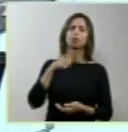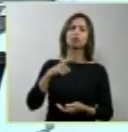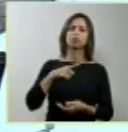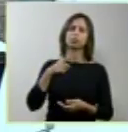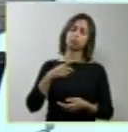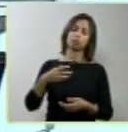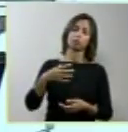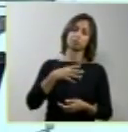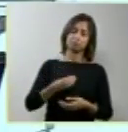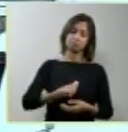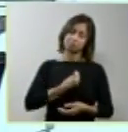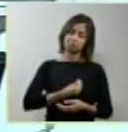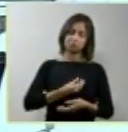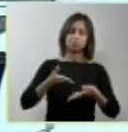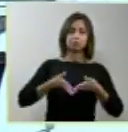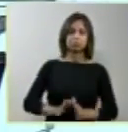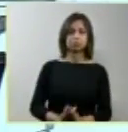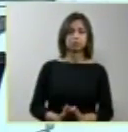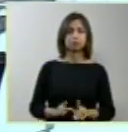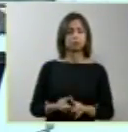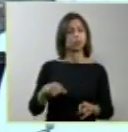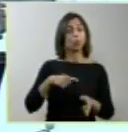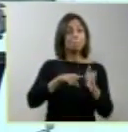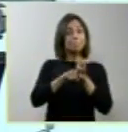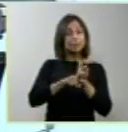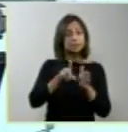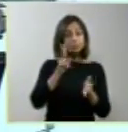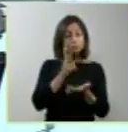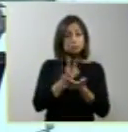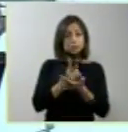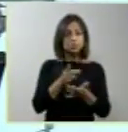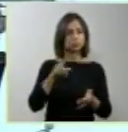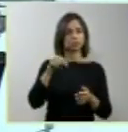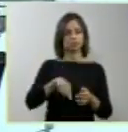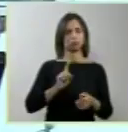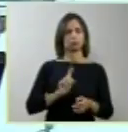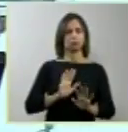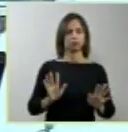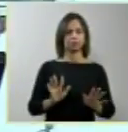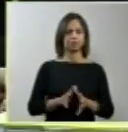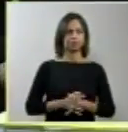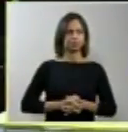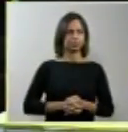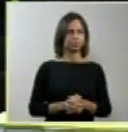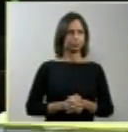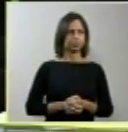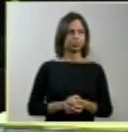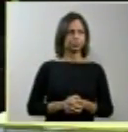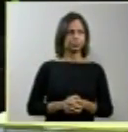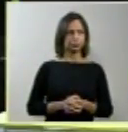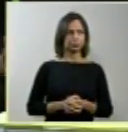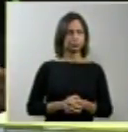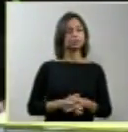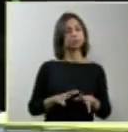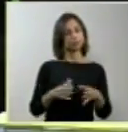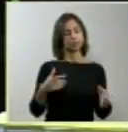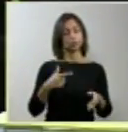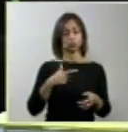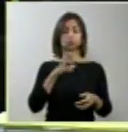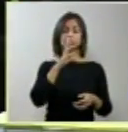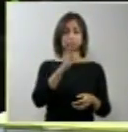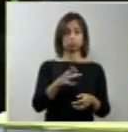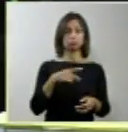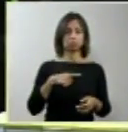ver a criança. Mas eu pesquiso nessa área, não. Faço só, portanto, o registro que a professora Lenise